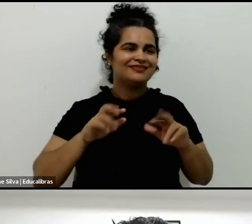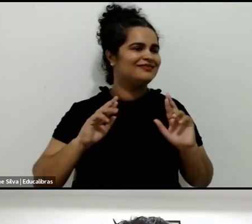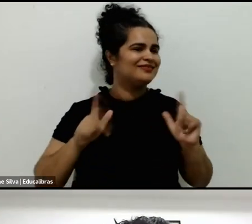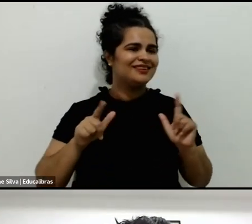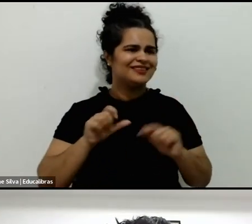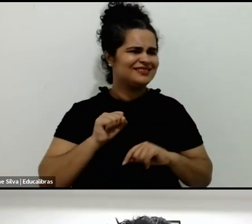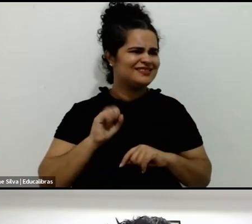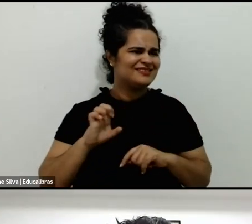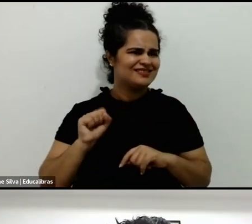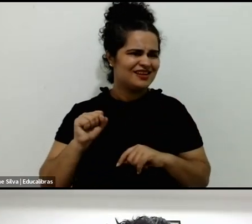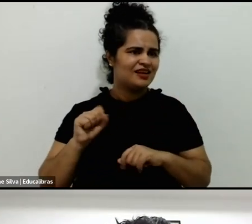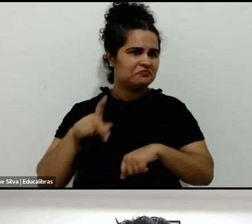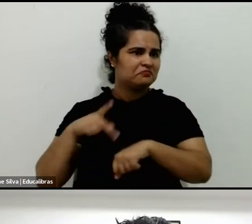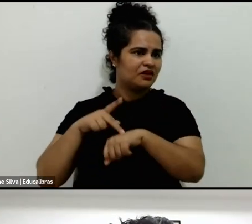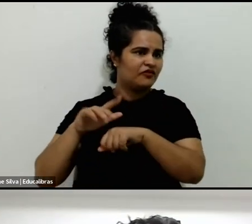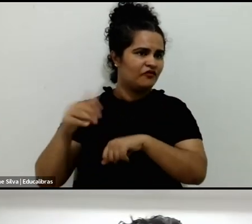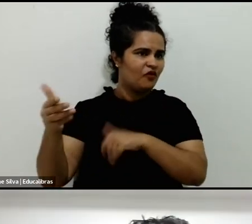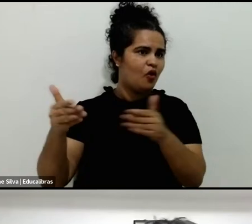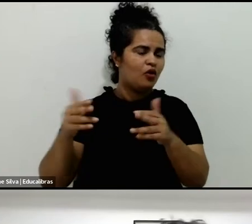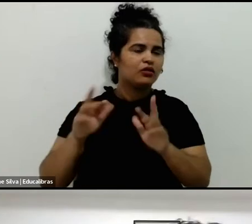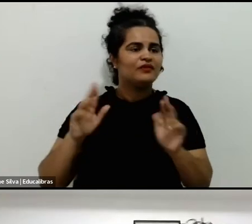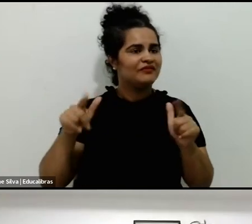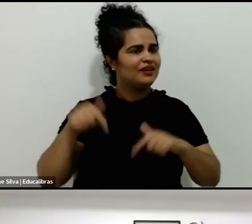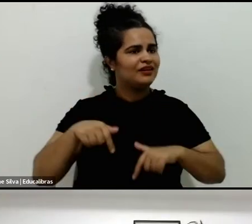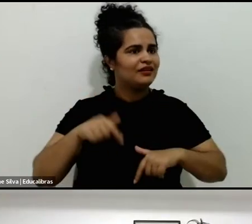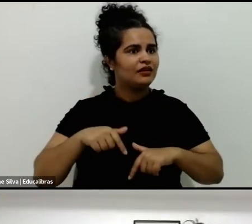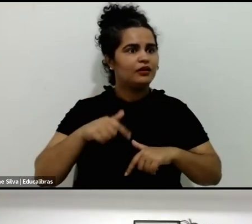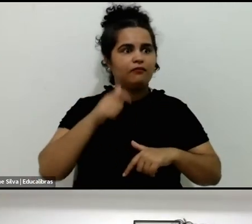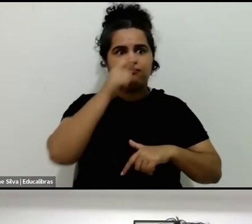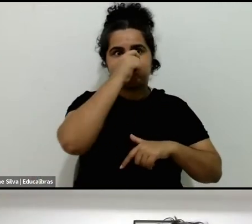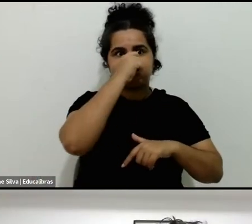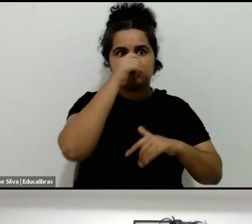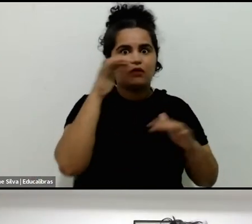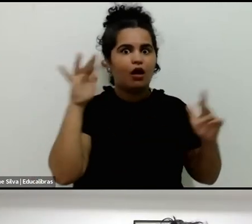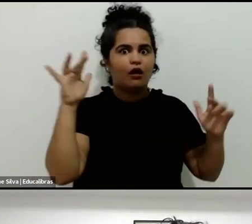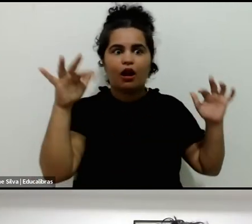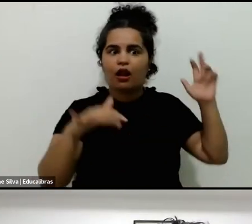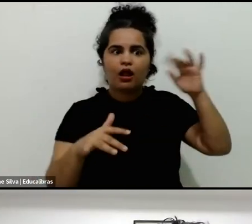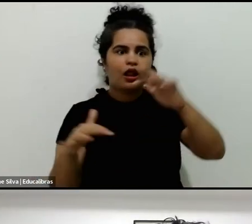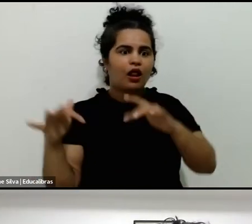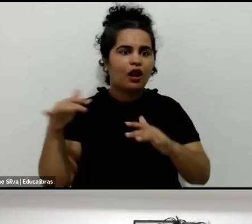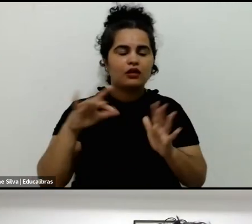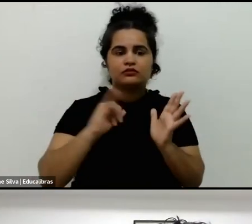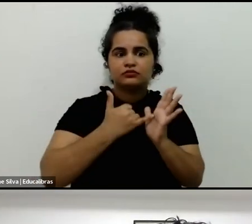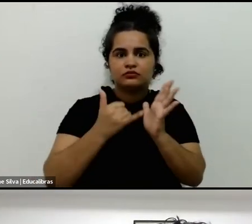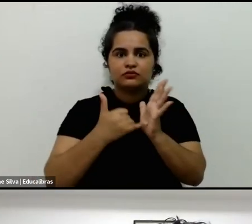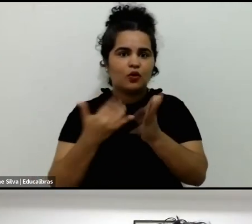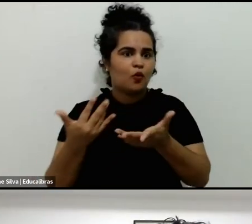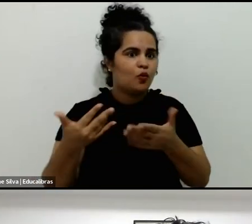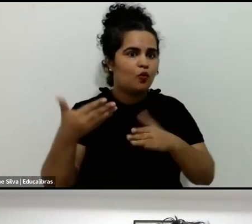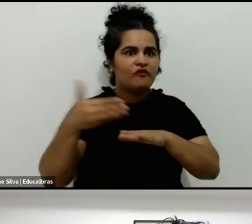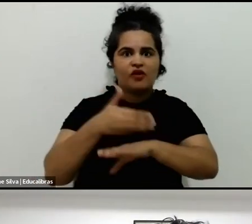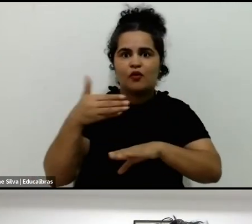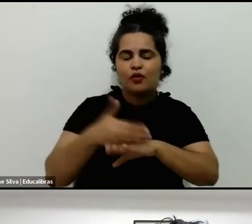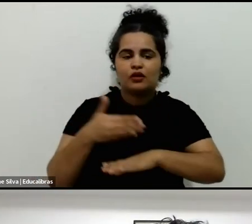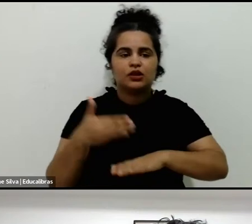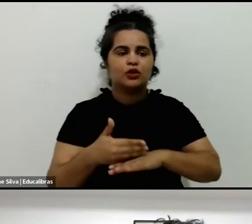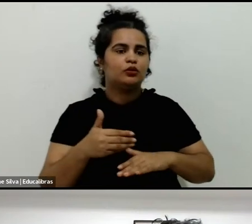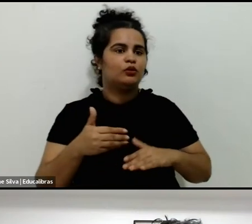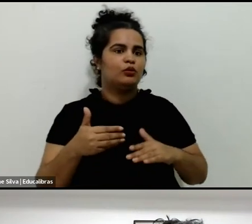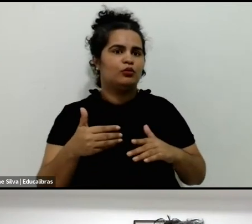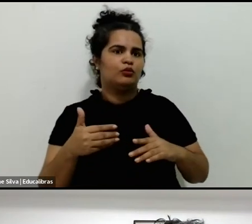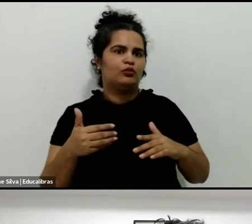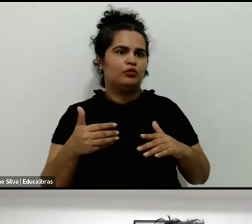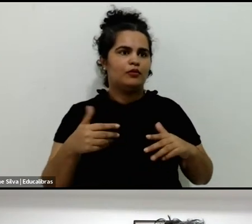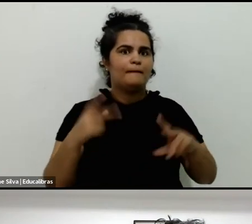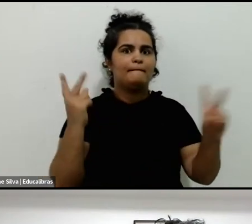E aí eu acho que eu percebo também, não só frequentadora de parques aqui na